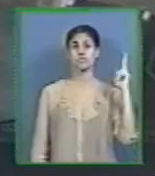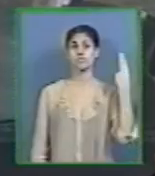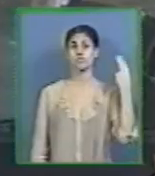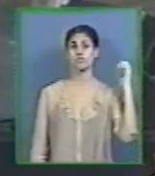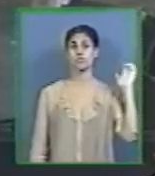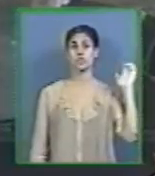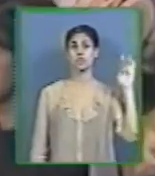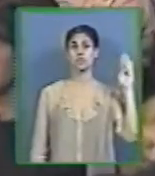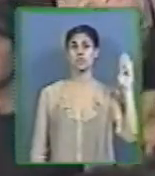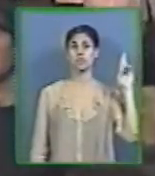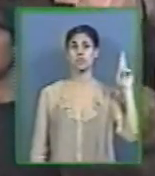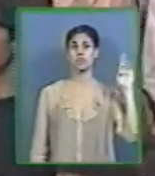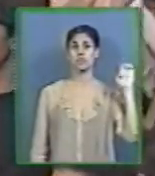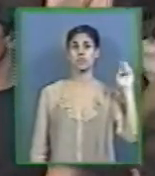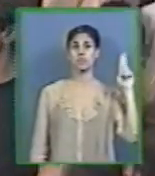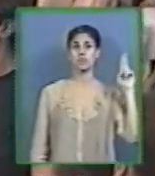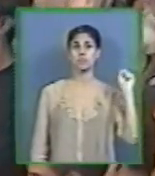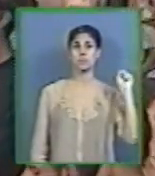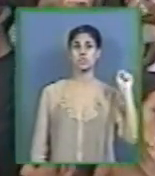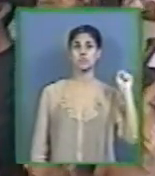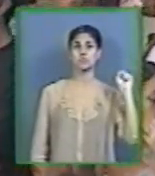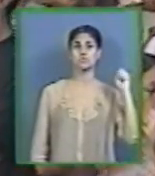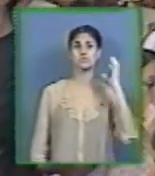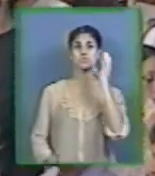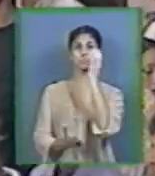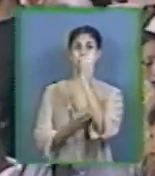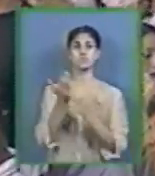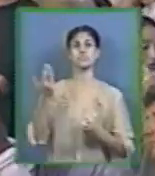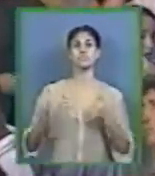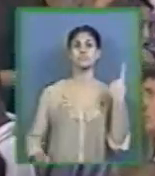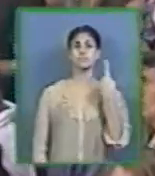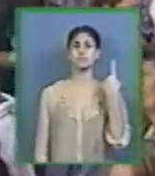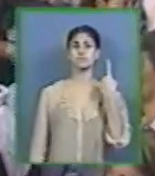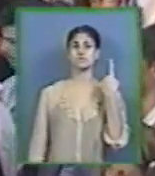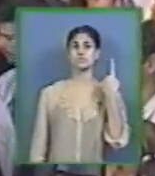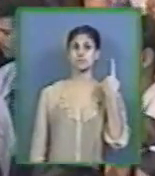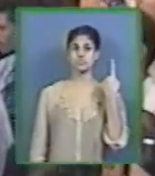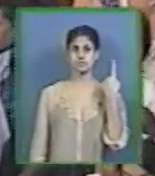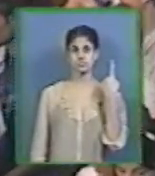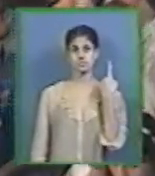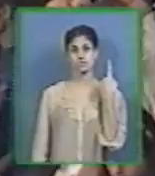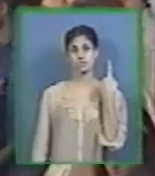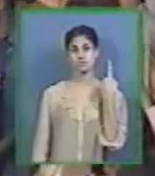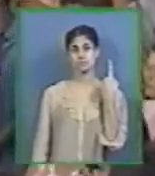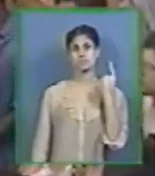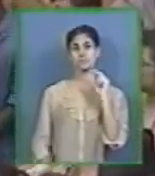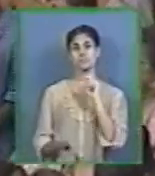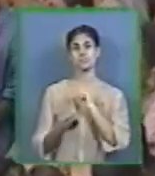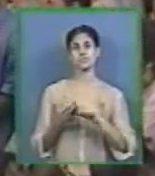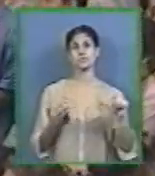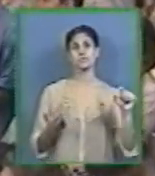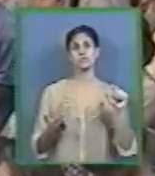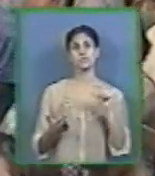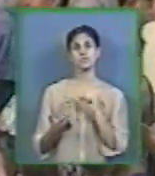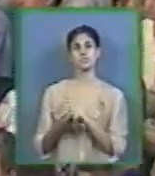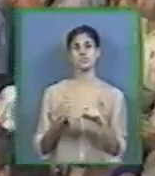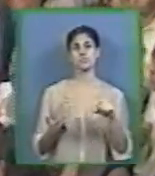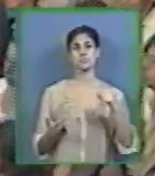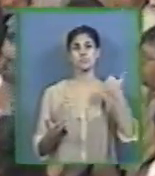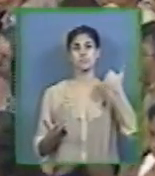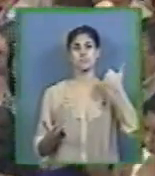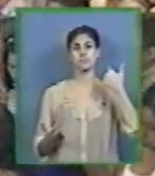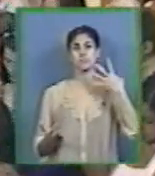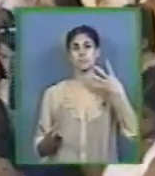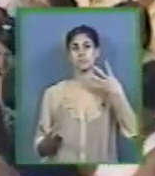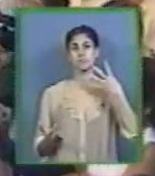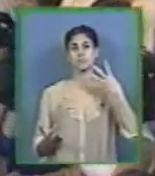Perto do Apocalipse Capítulo 1 Capítulo 1 Versículo de número 14